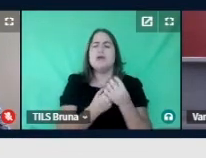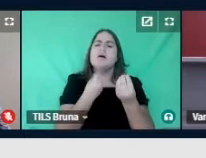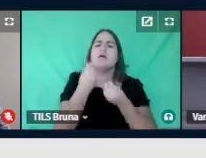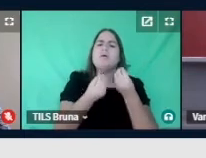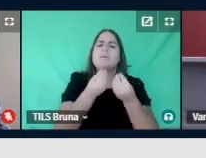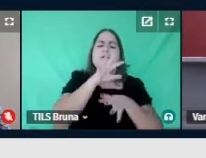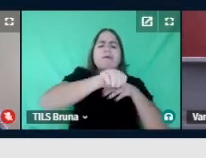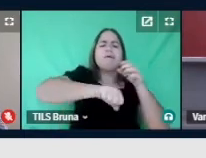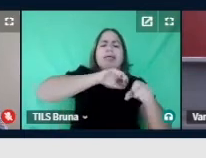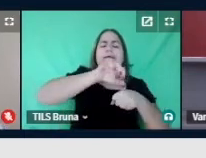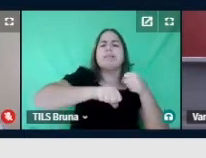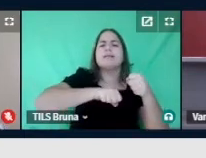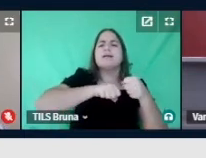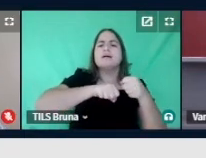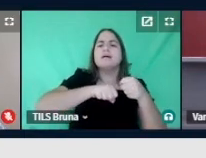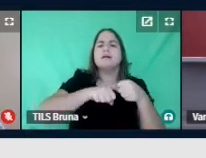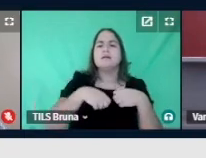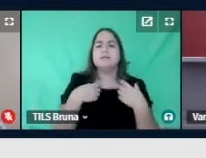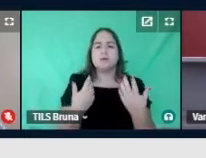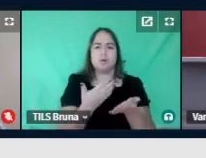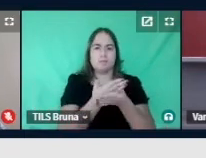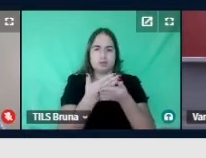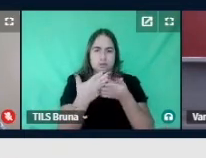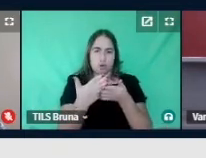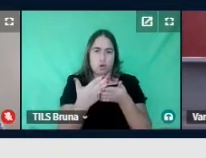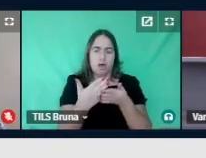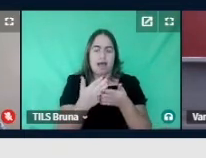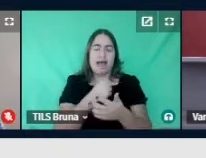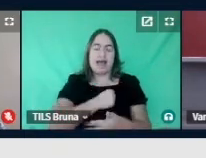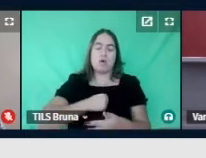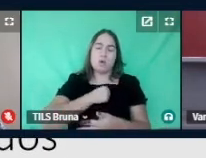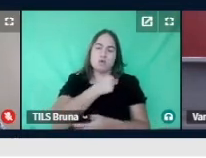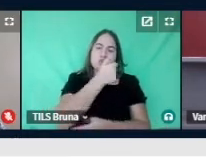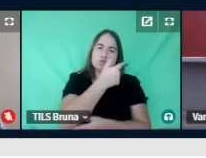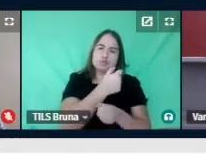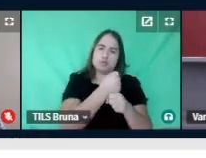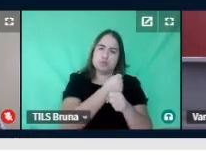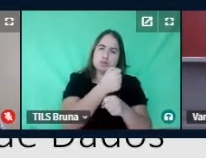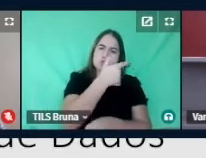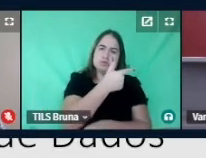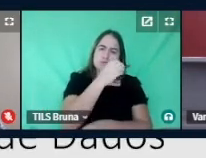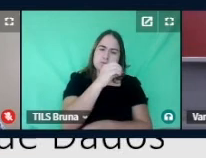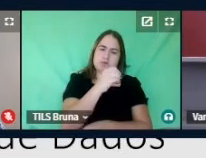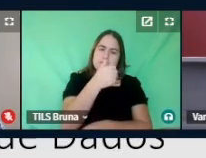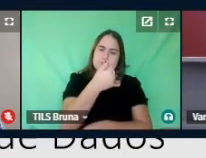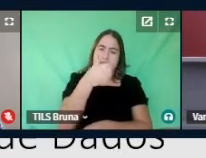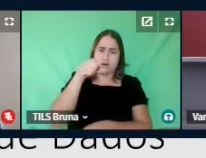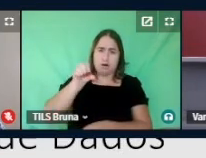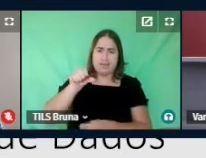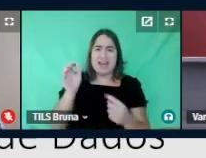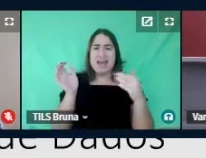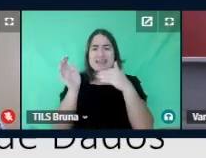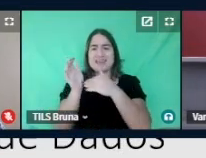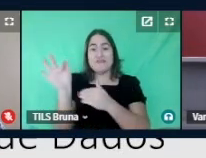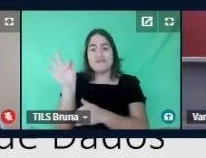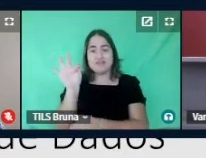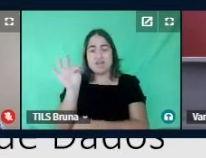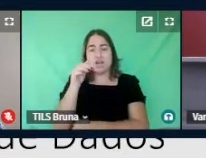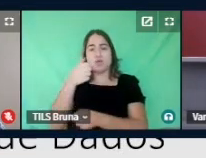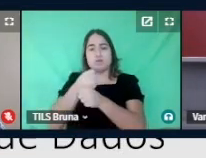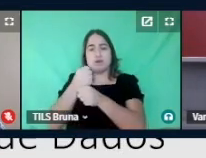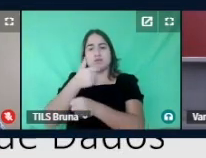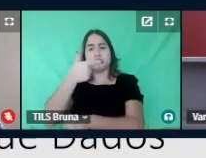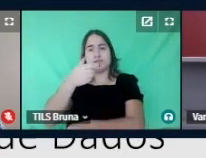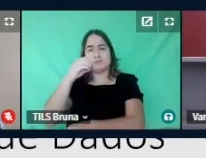de agosto de 2019, a fevereiro de 2020. Em